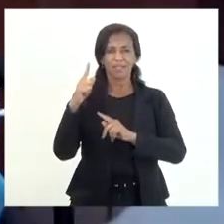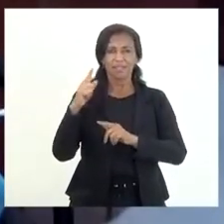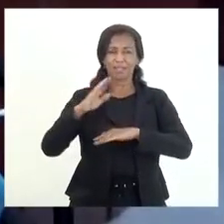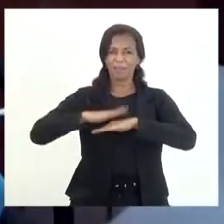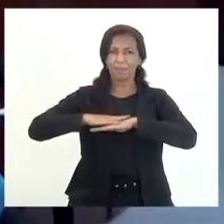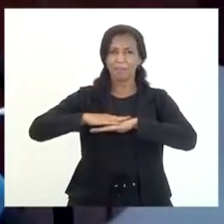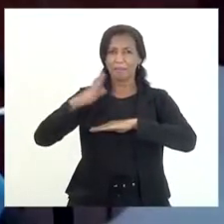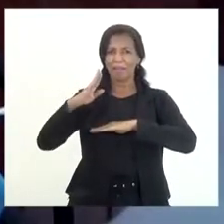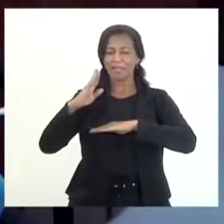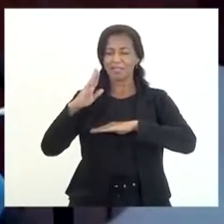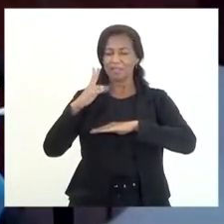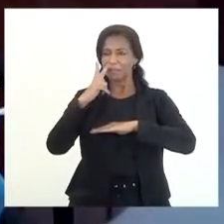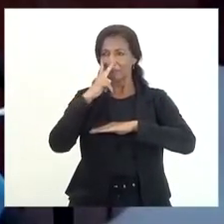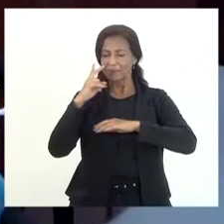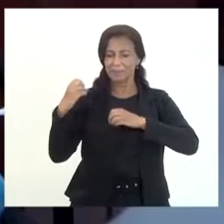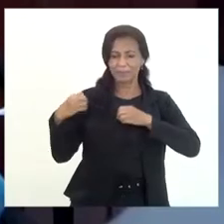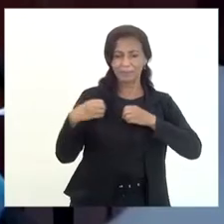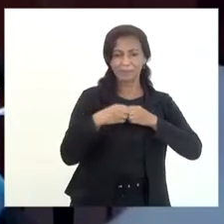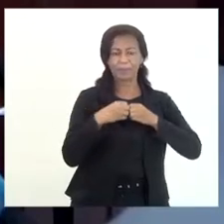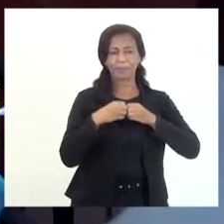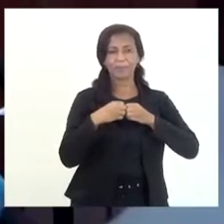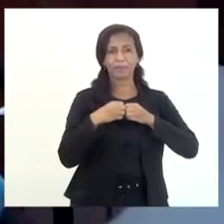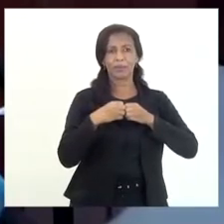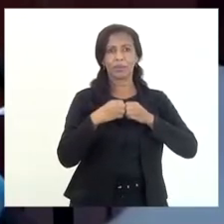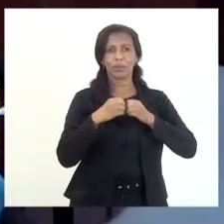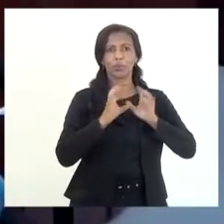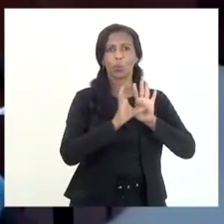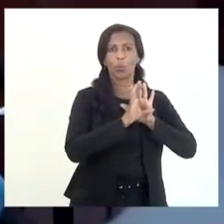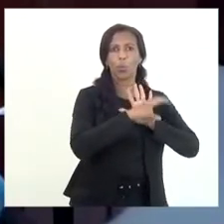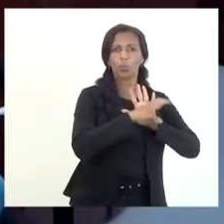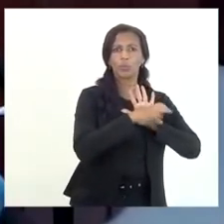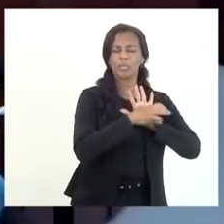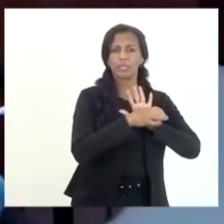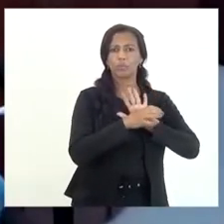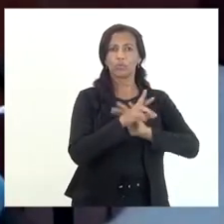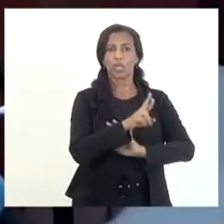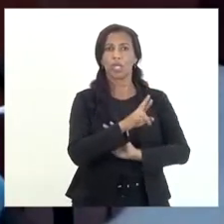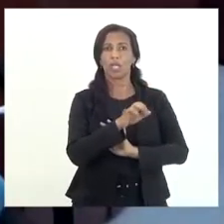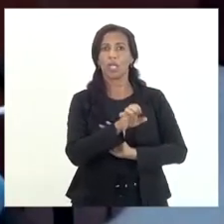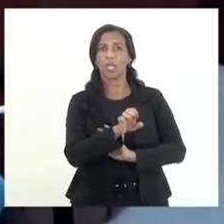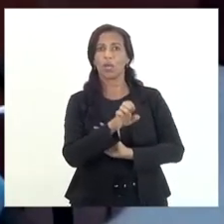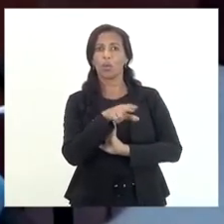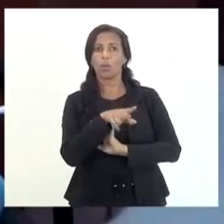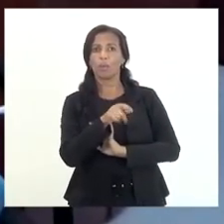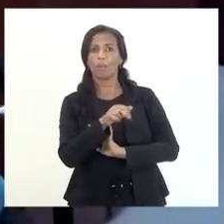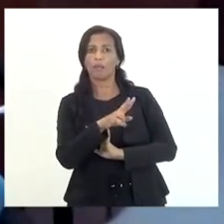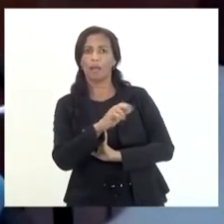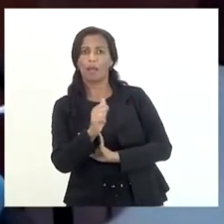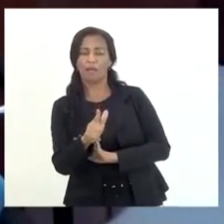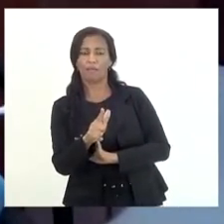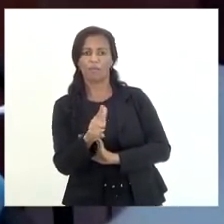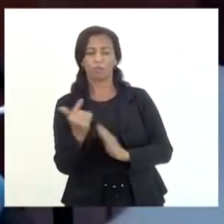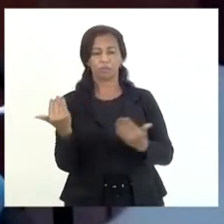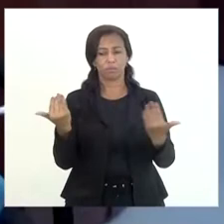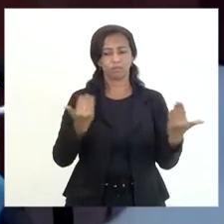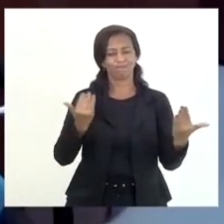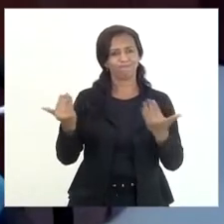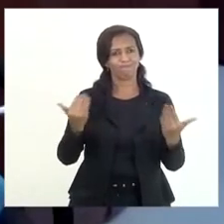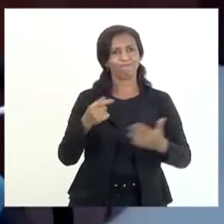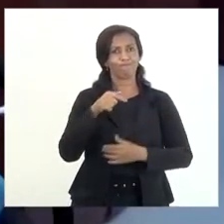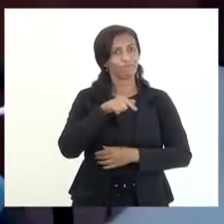mais próximo do conceito de recuperável então a distinção está aí